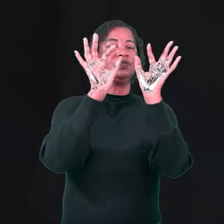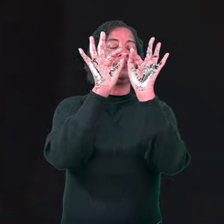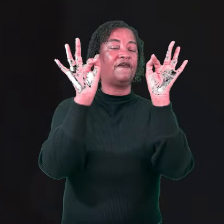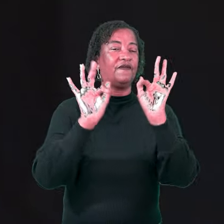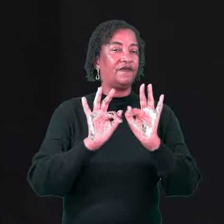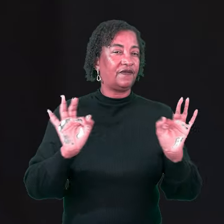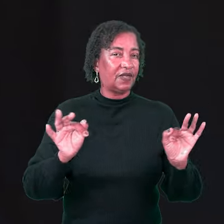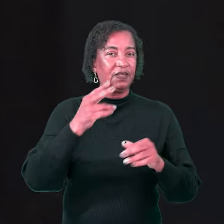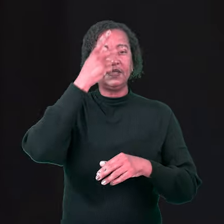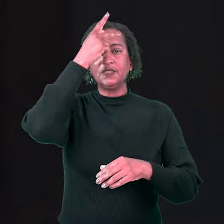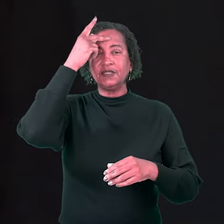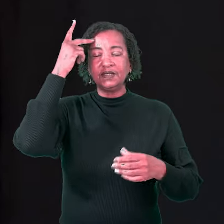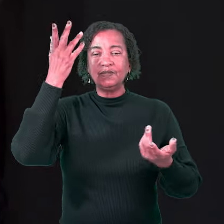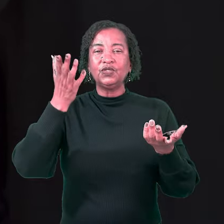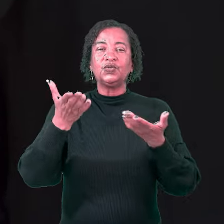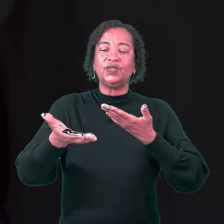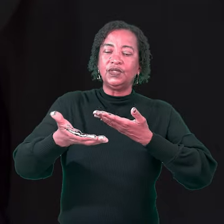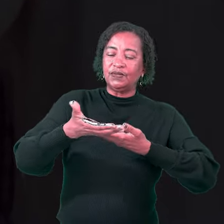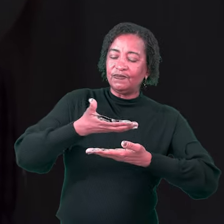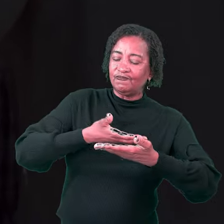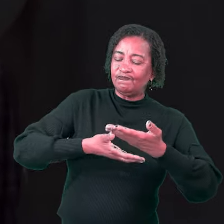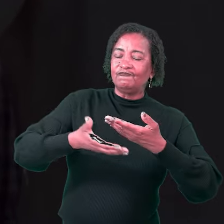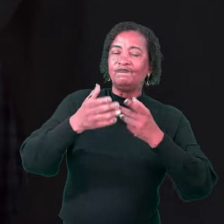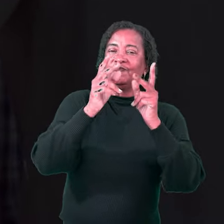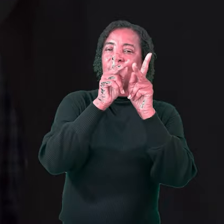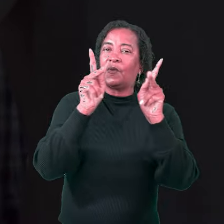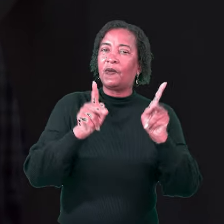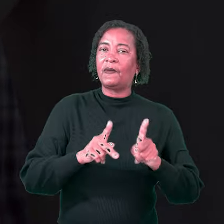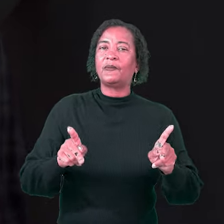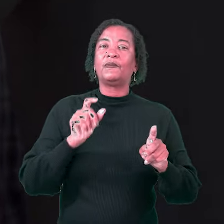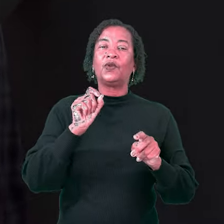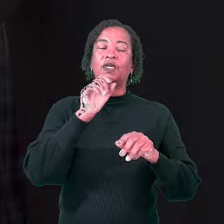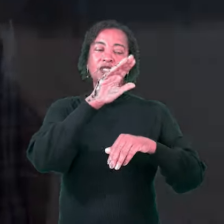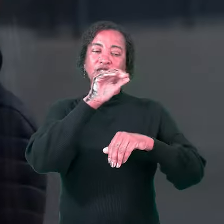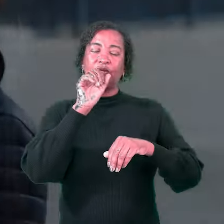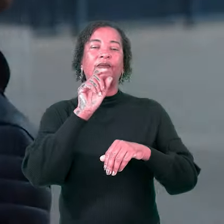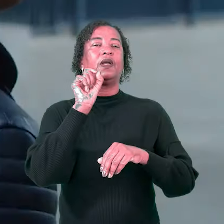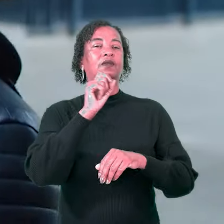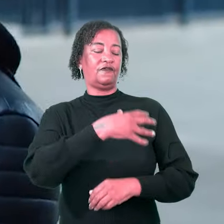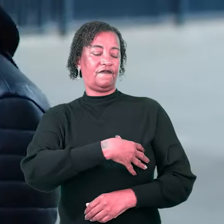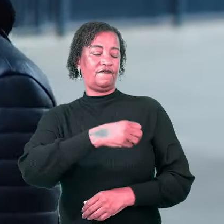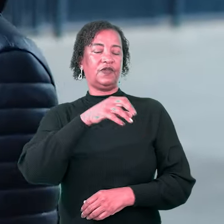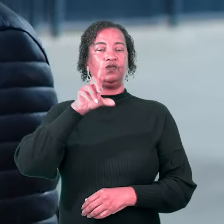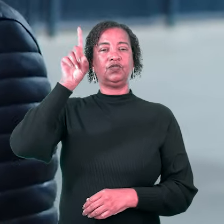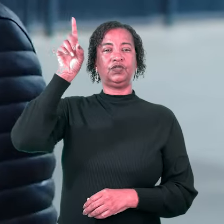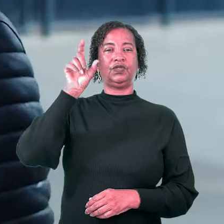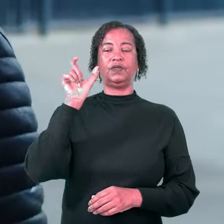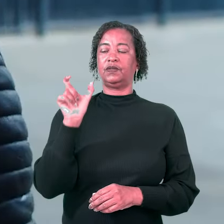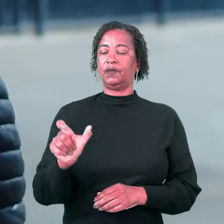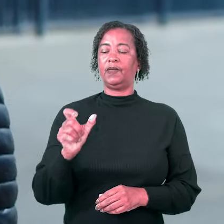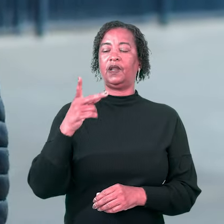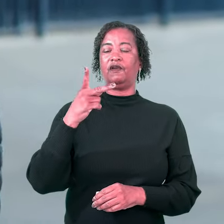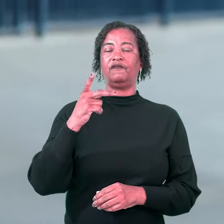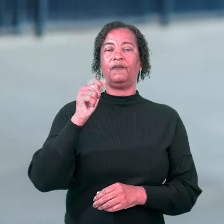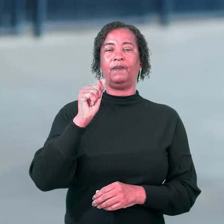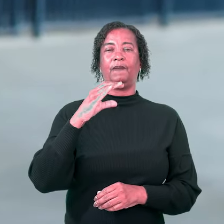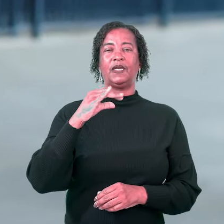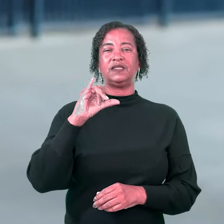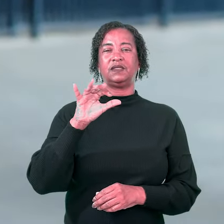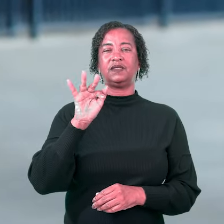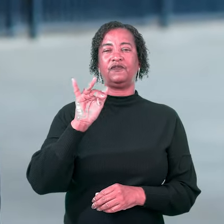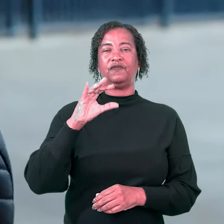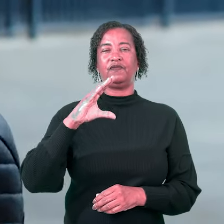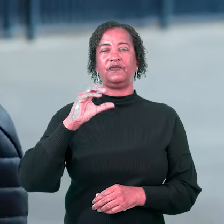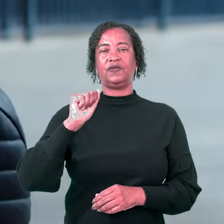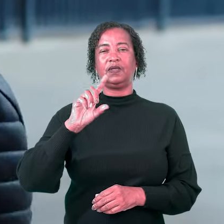-aventurados os pacificadores, pois serão chamados filhos de Deus. A palavra pacificadores está relacionada à